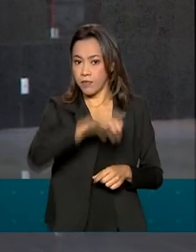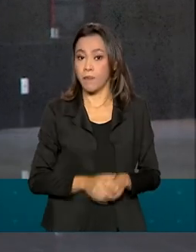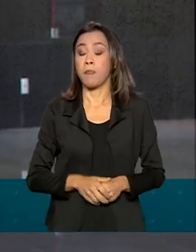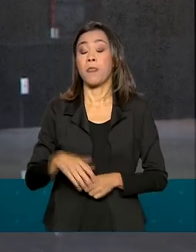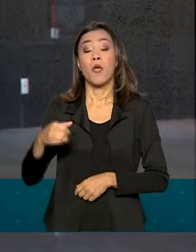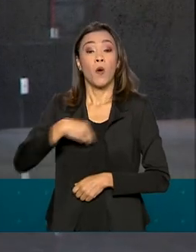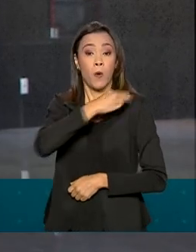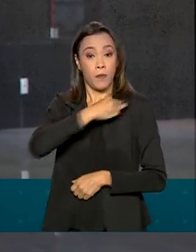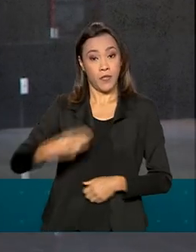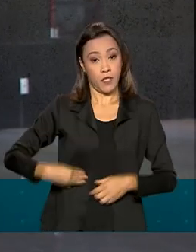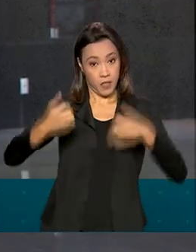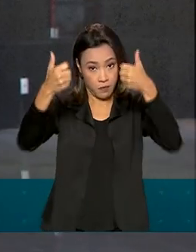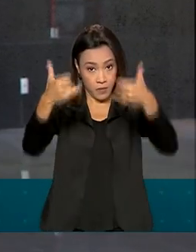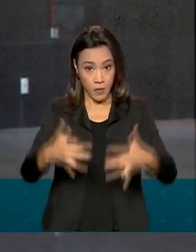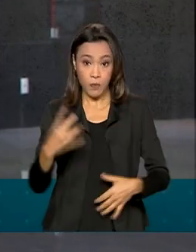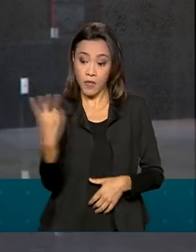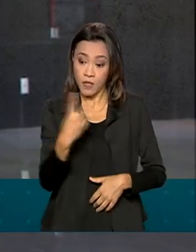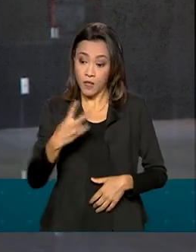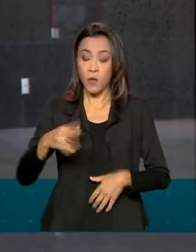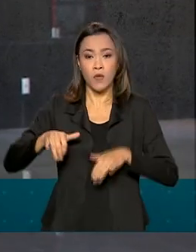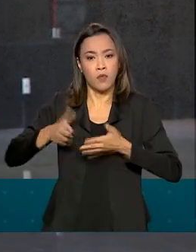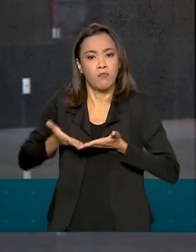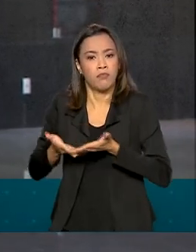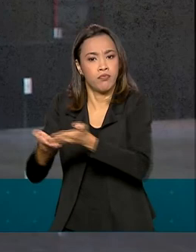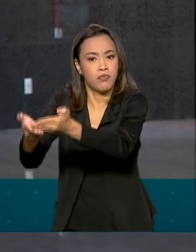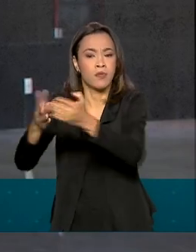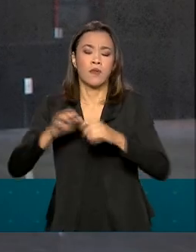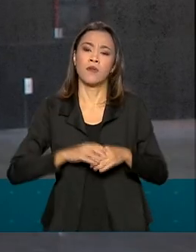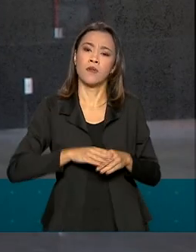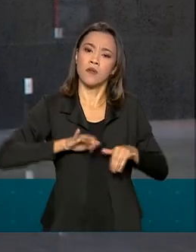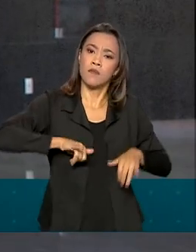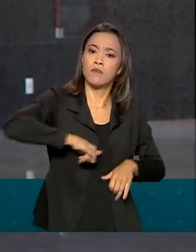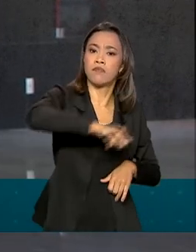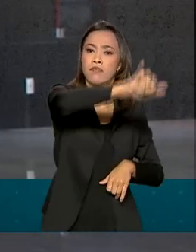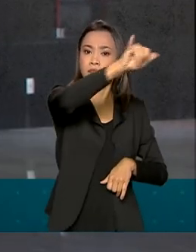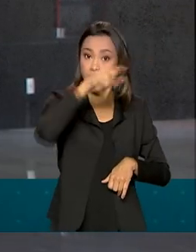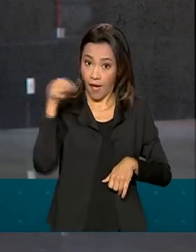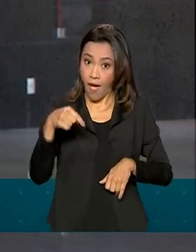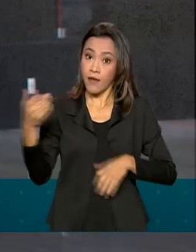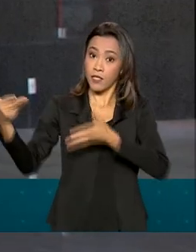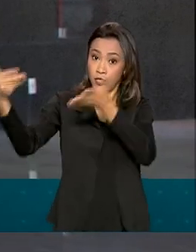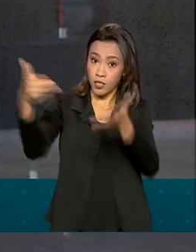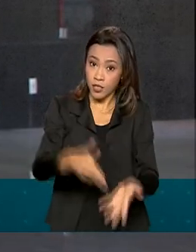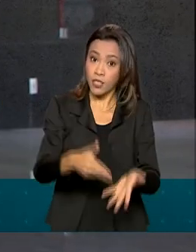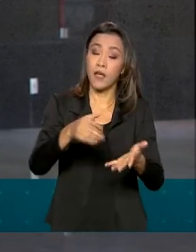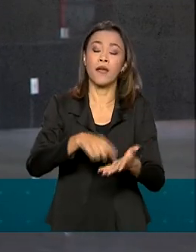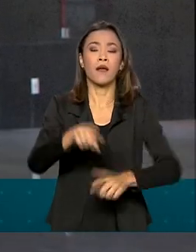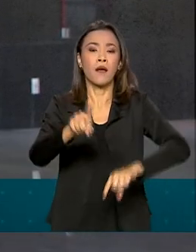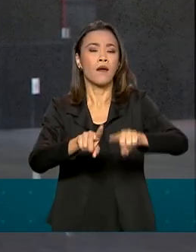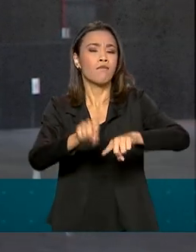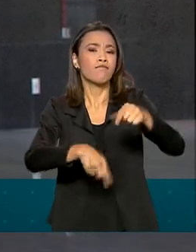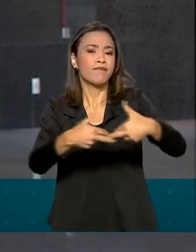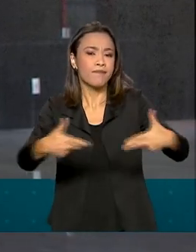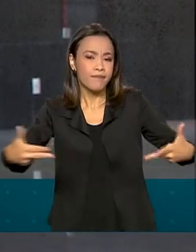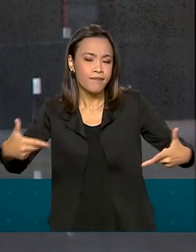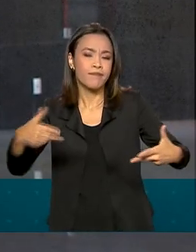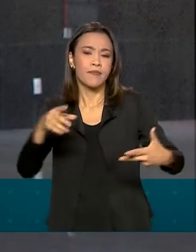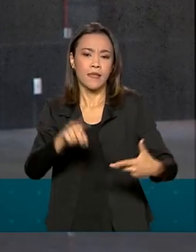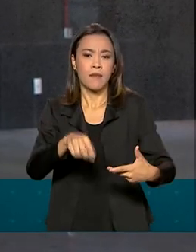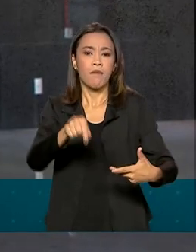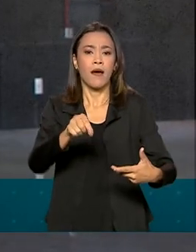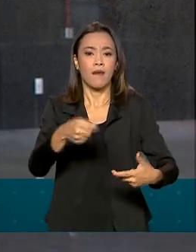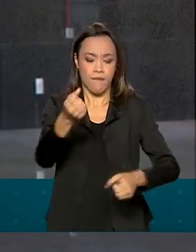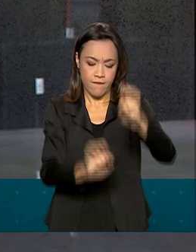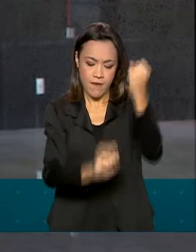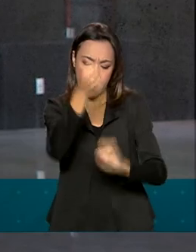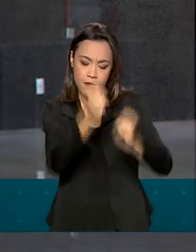explicou que é pelos portos e aeroportos que chegam no país insumos fundamentais neste momento de enfrentamento da pandemia, como os insumos